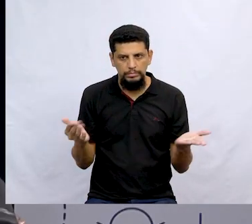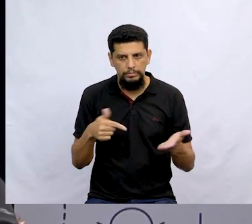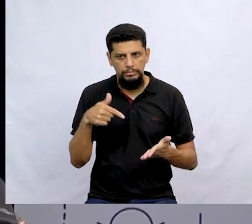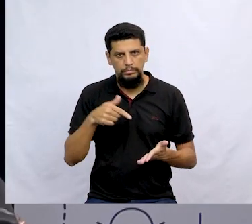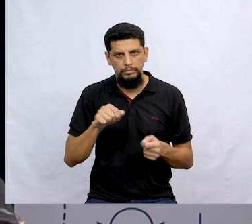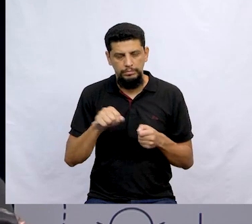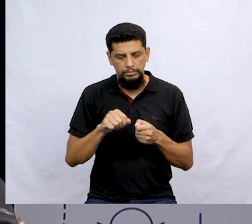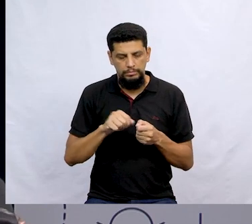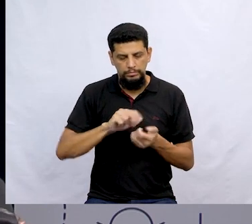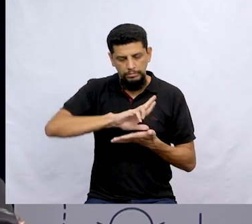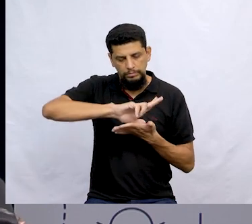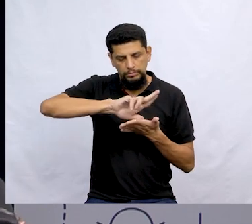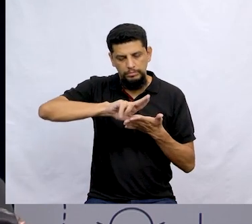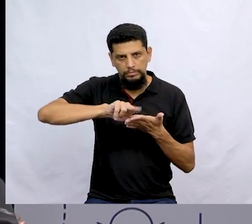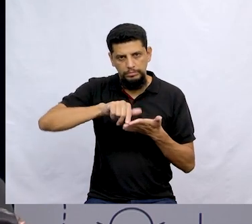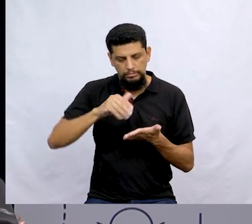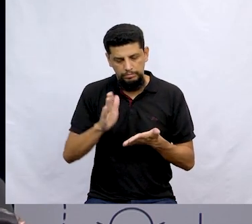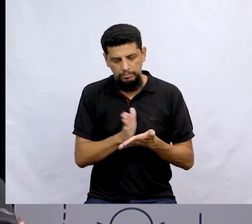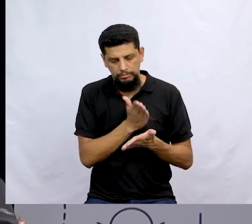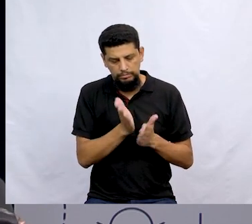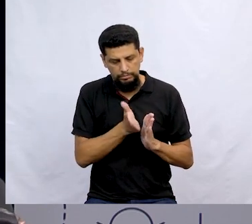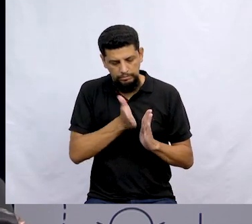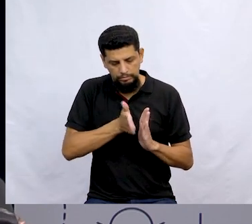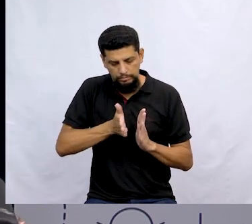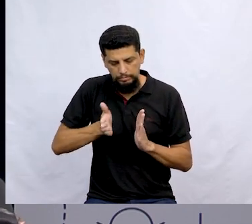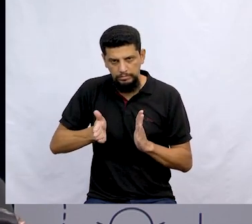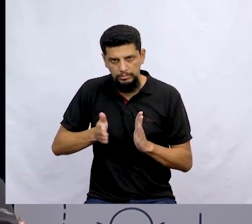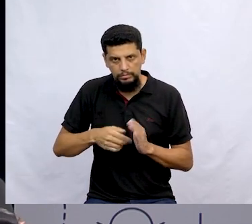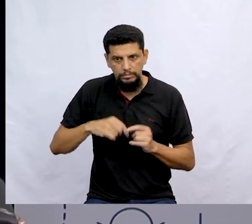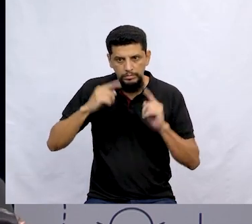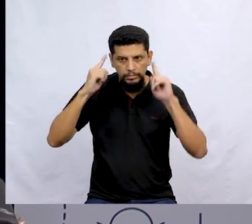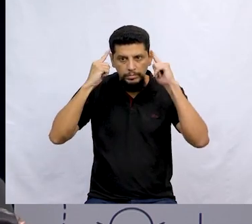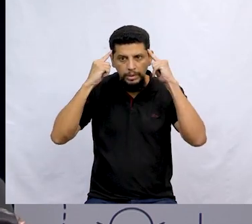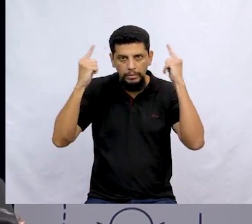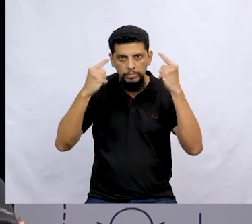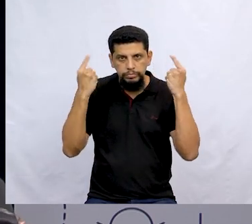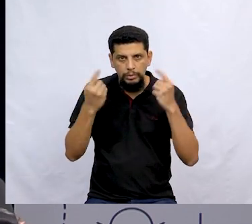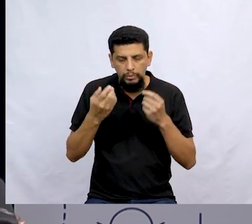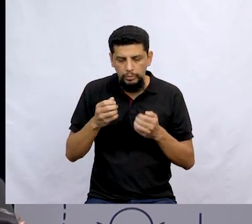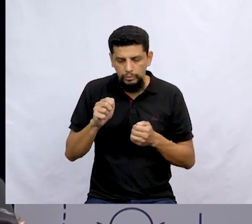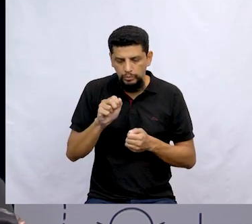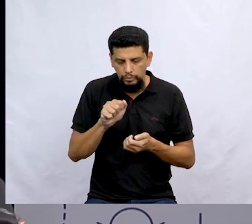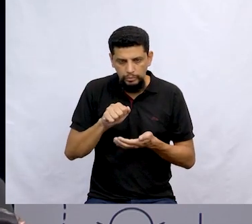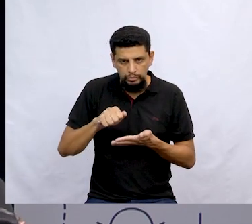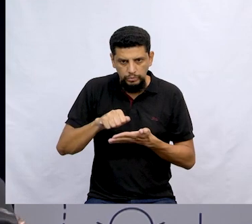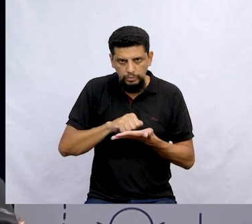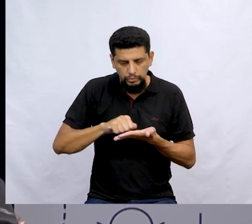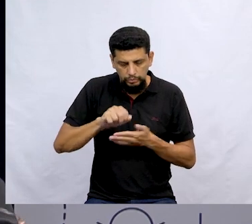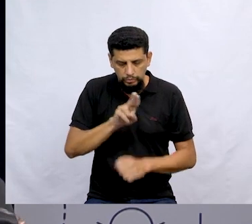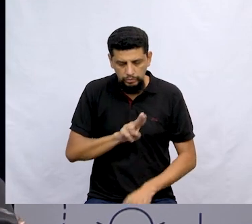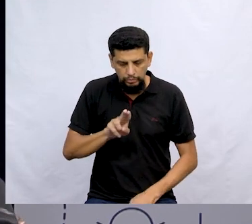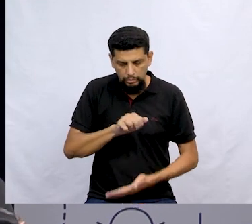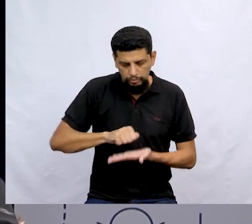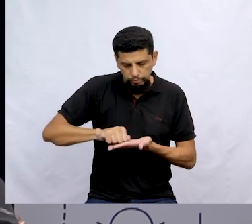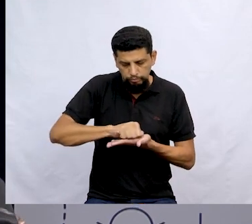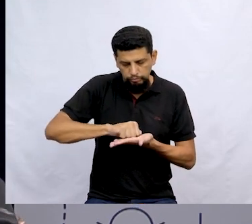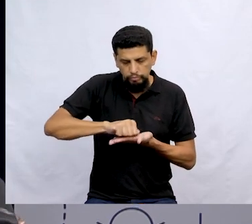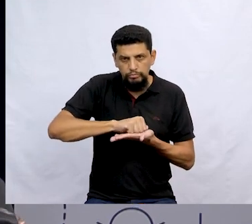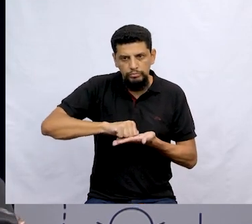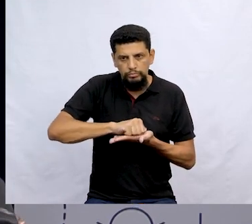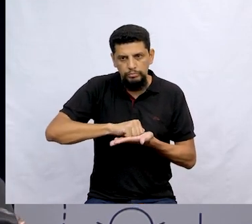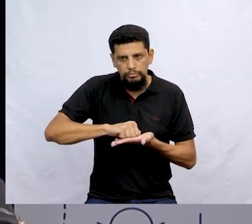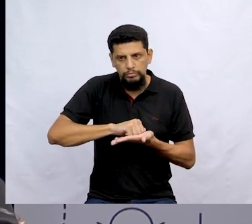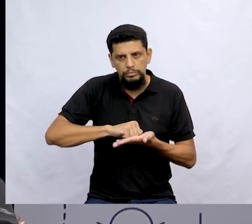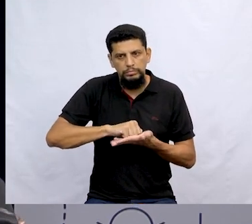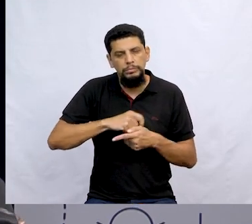ele é construído com várias partes ali. Ela falou que o cabelo, ela usou uma esponja usada. Olha que legal.